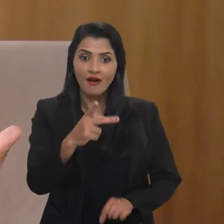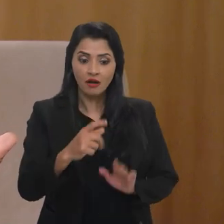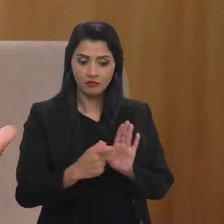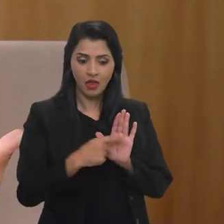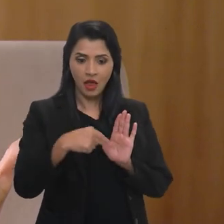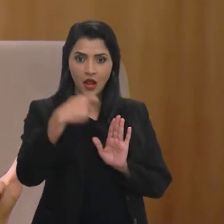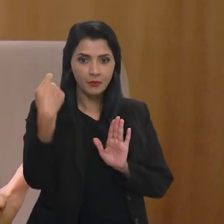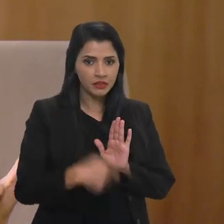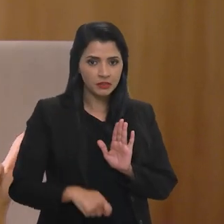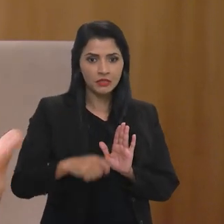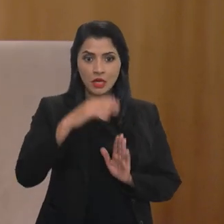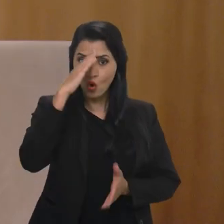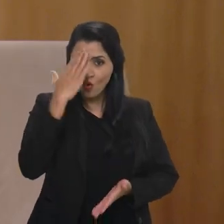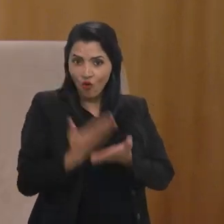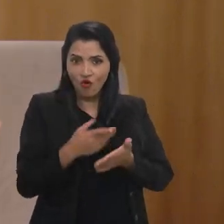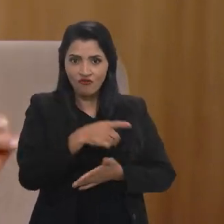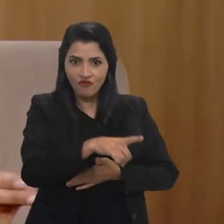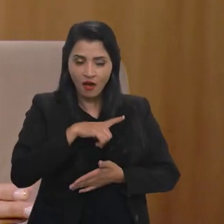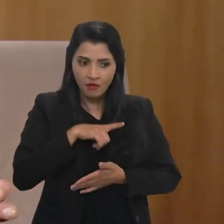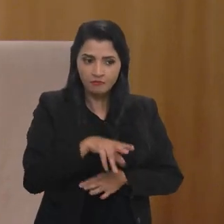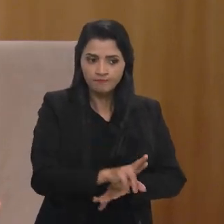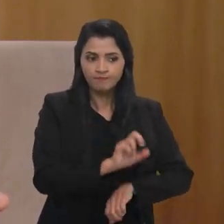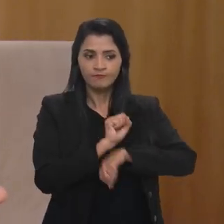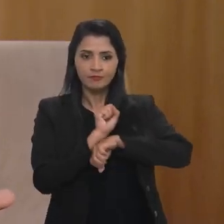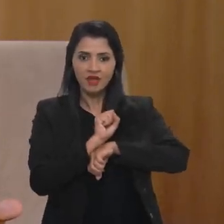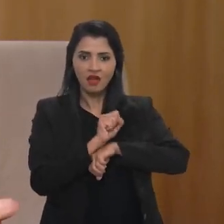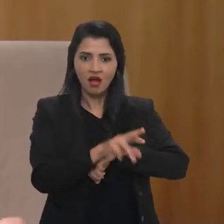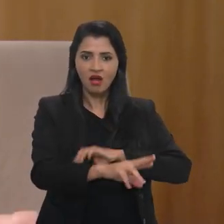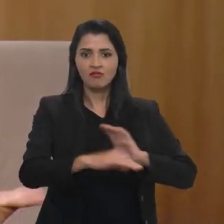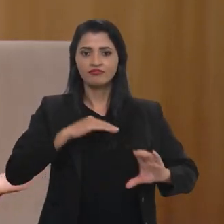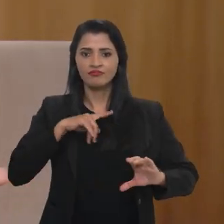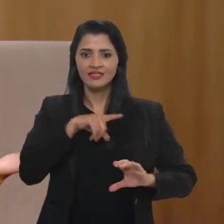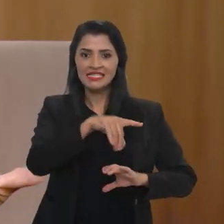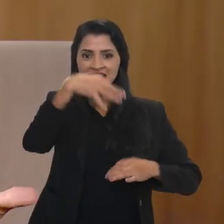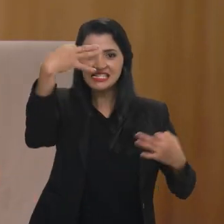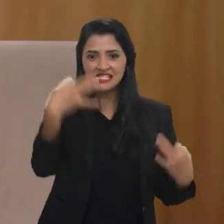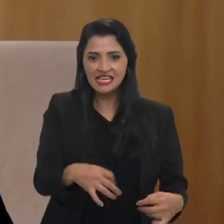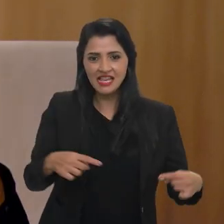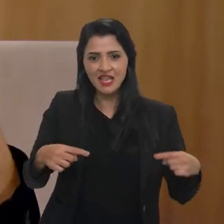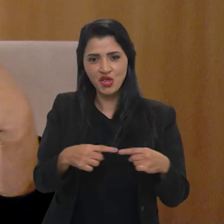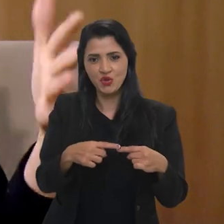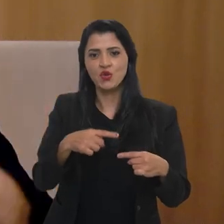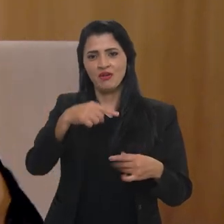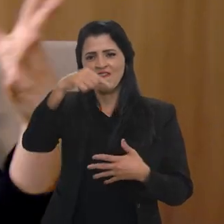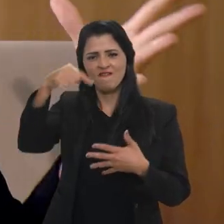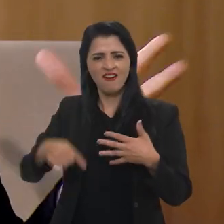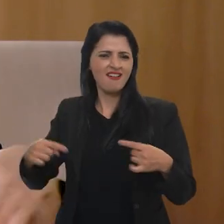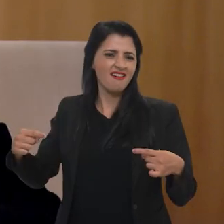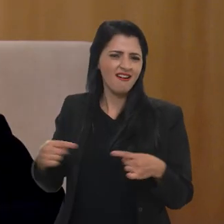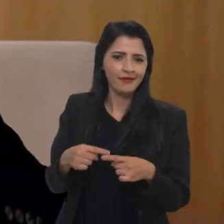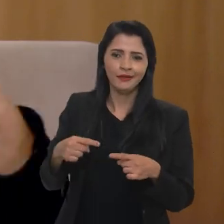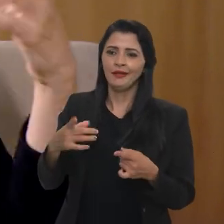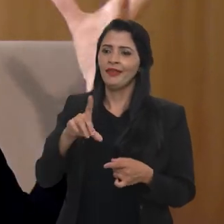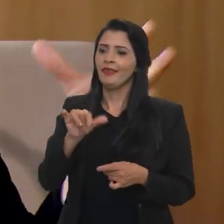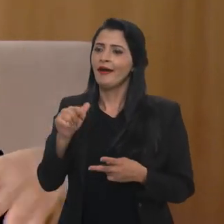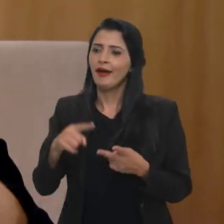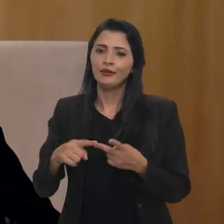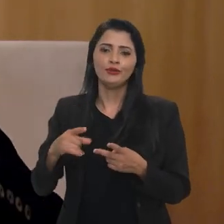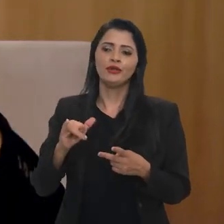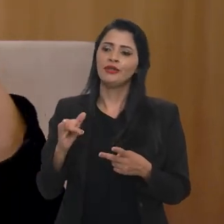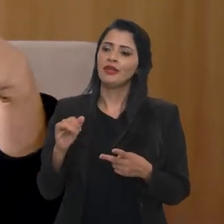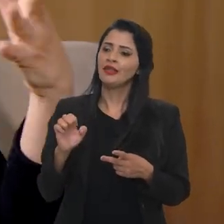ela ser confiável, você esperar alguma coisa dela e você receber aquilo que você espera, isso tem a ver com um monte de coisa, de dados de